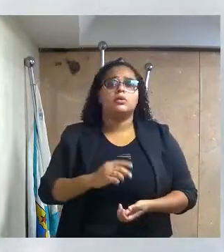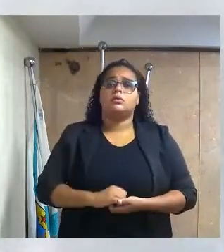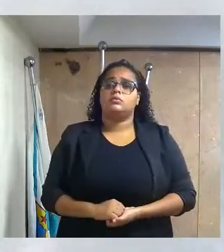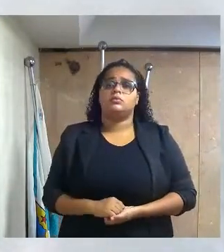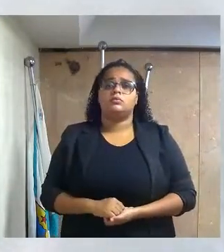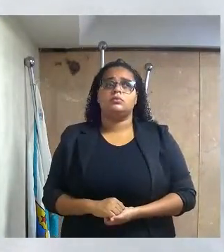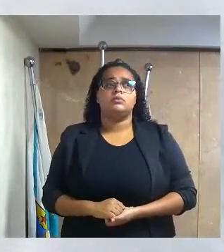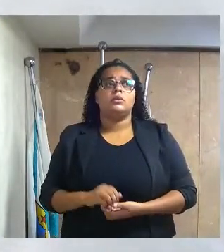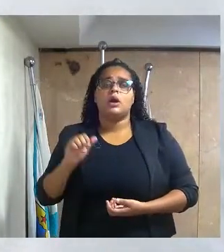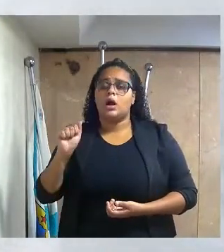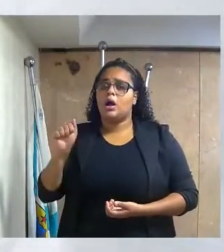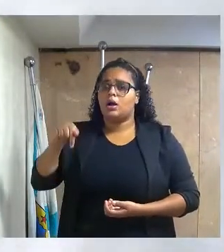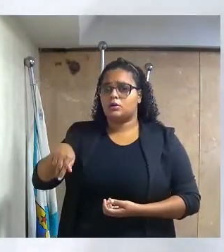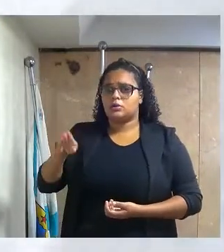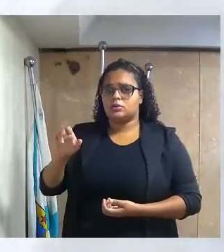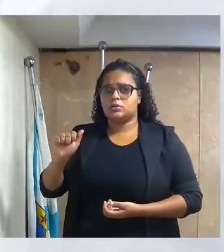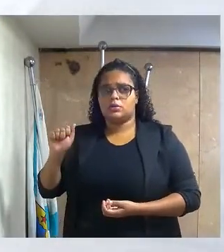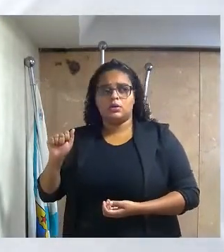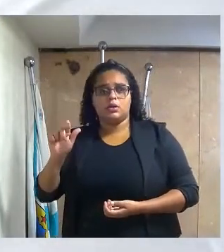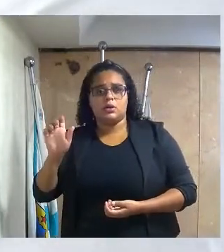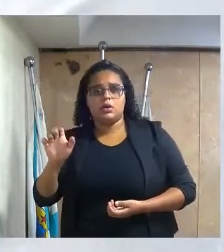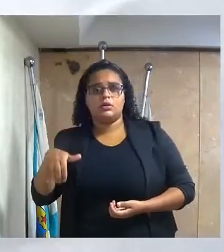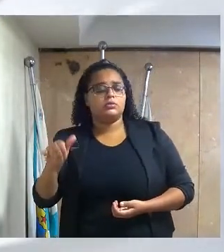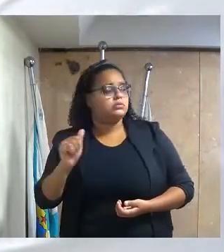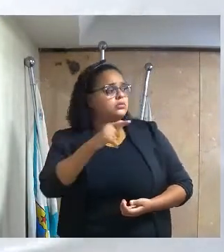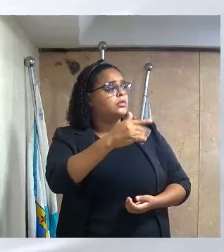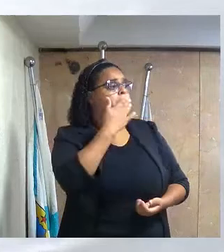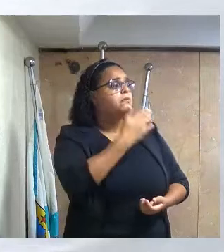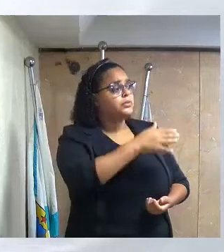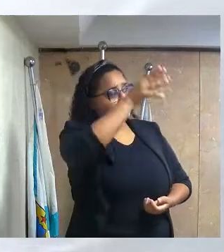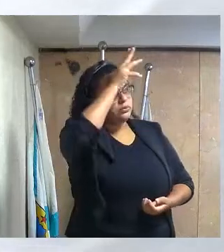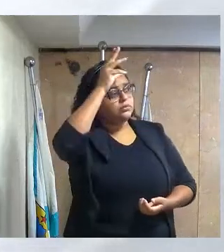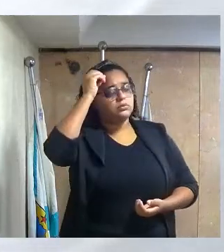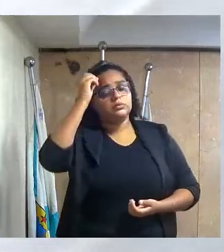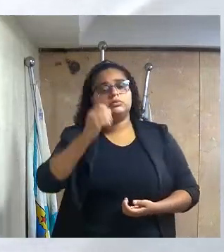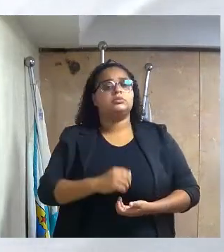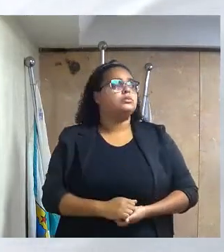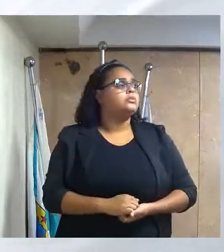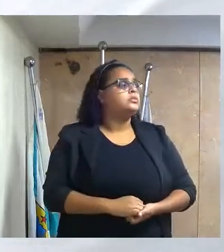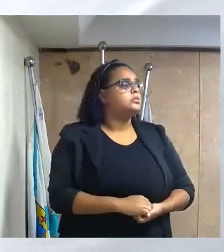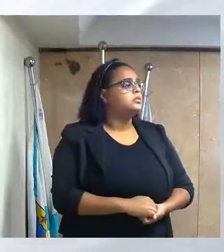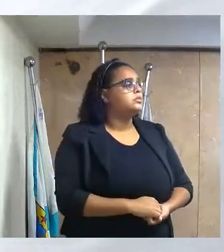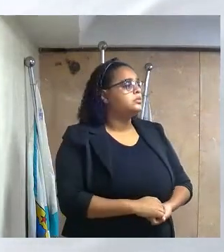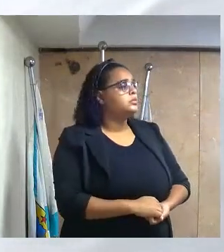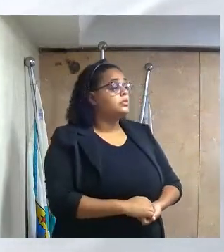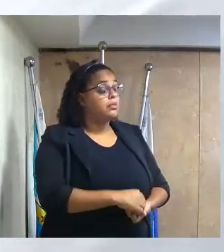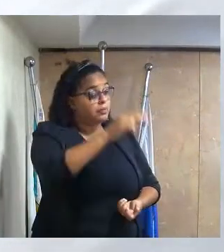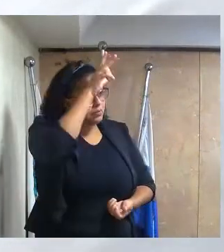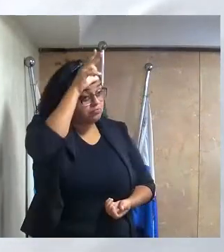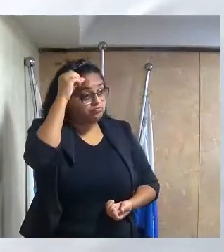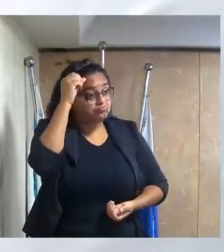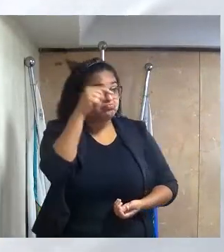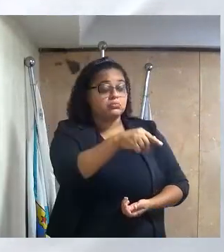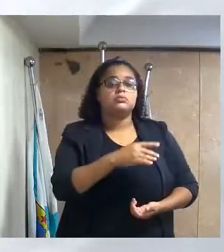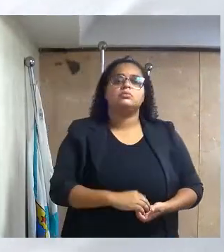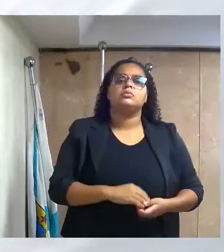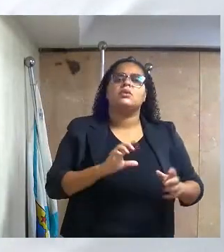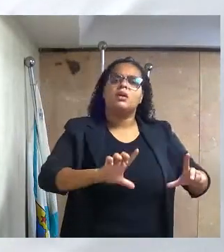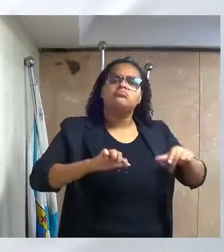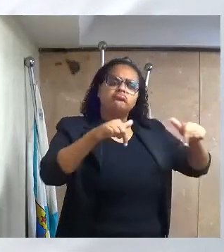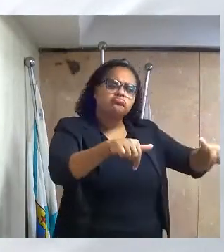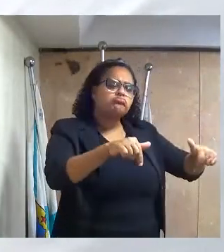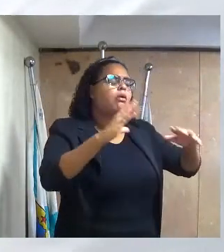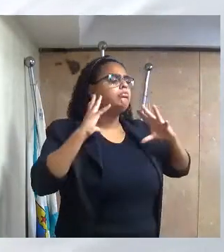Axelê Silva do Carmo, solicitando ao excelentíssimo senhor prefeito, ações de